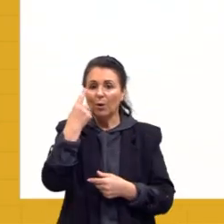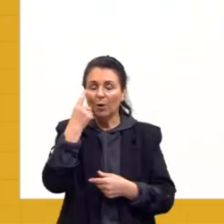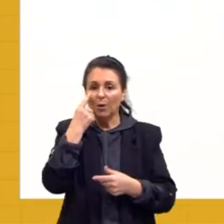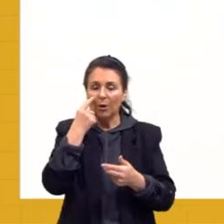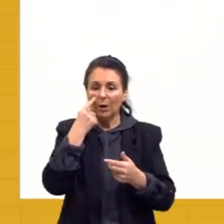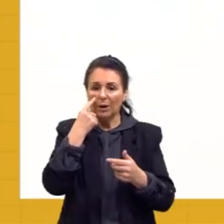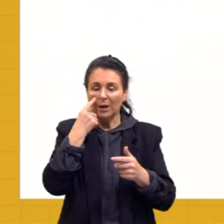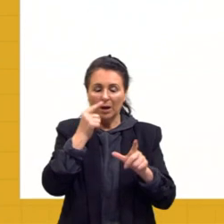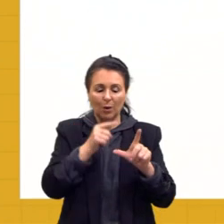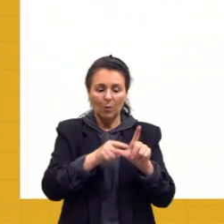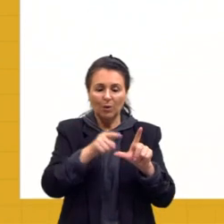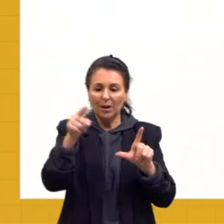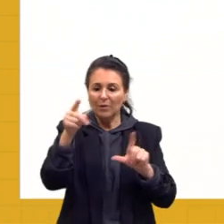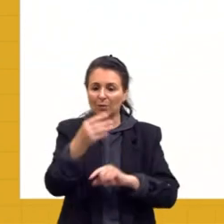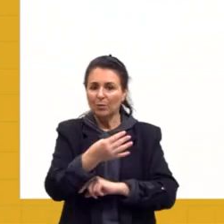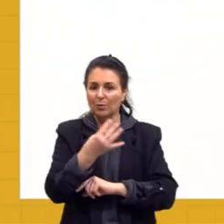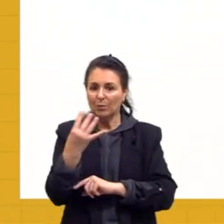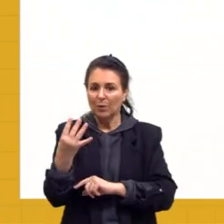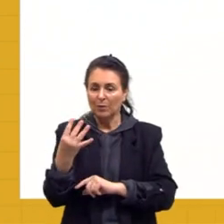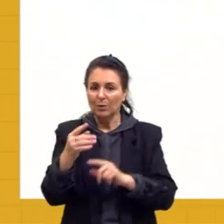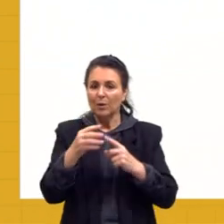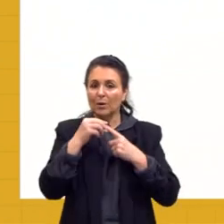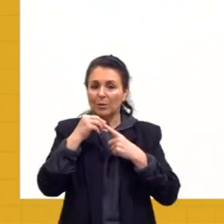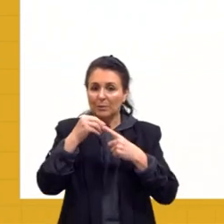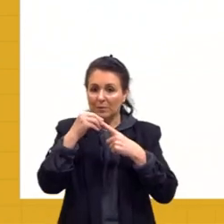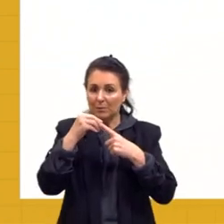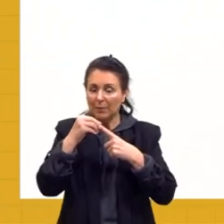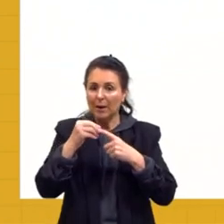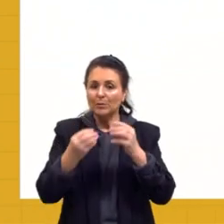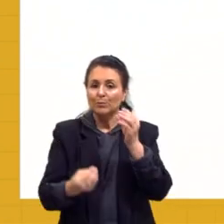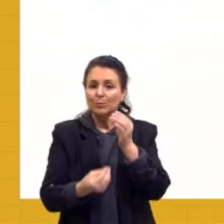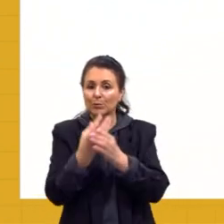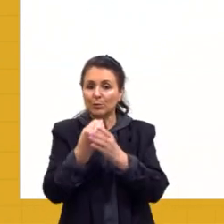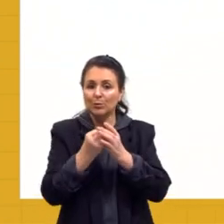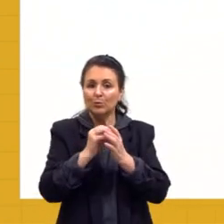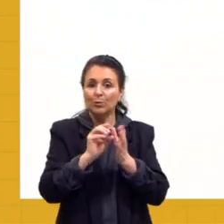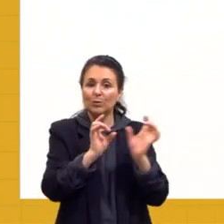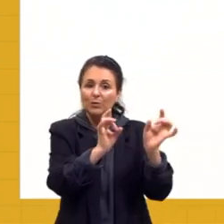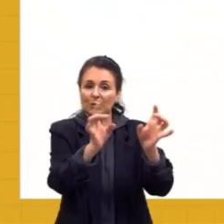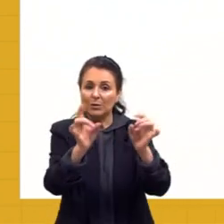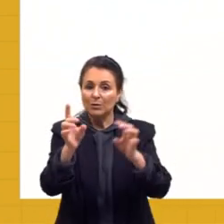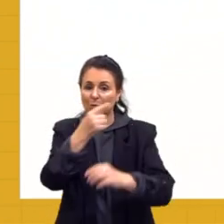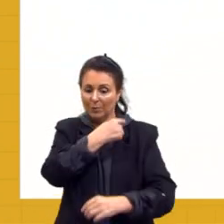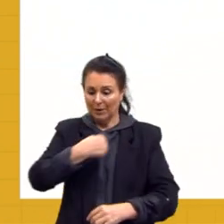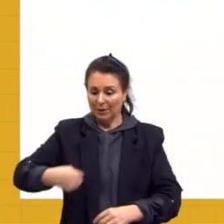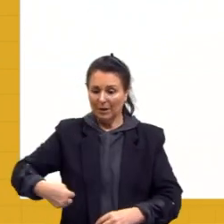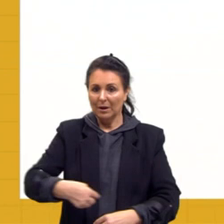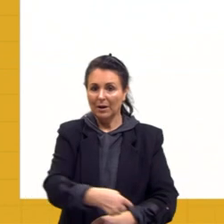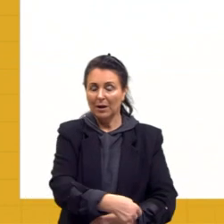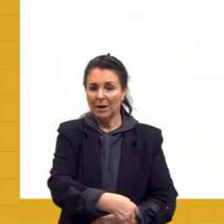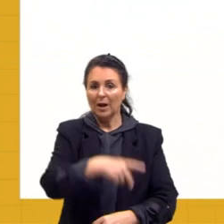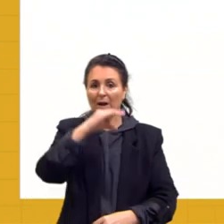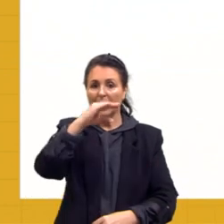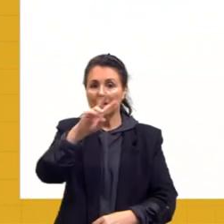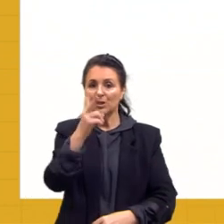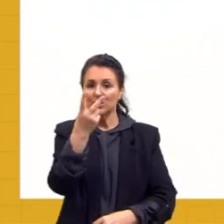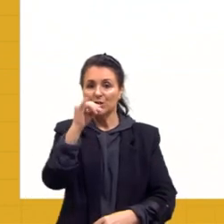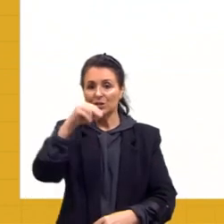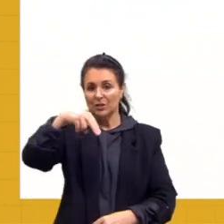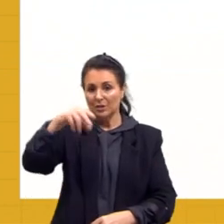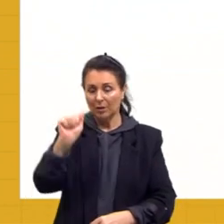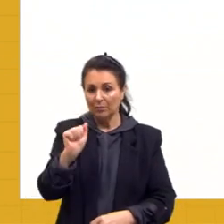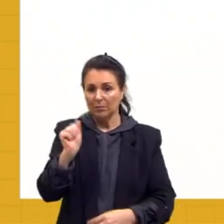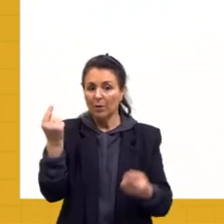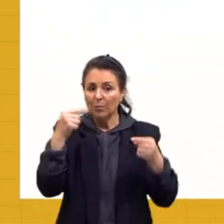gráfico 4, né, os principais produtos exportados para a China. A China é o nosso grande parceiro econômico, ele